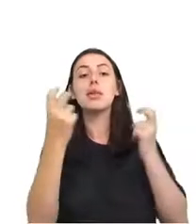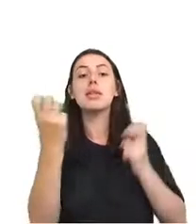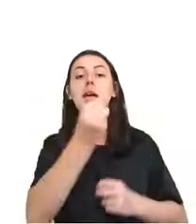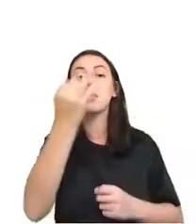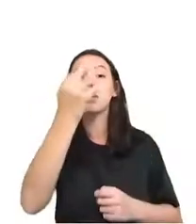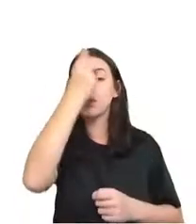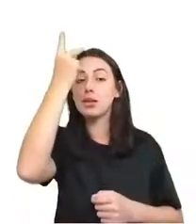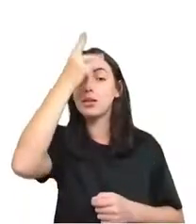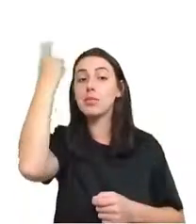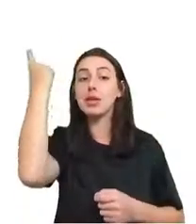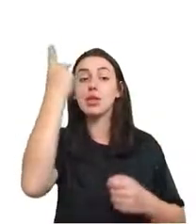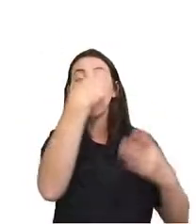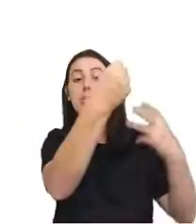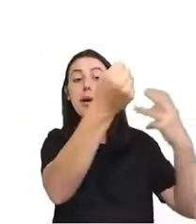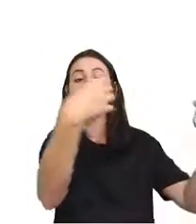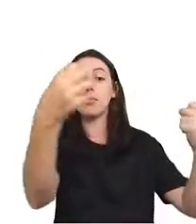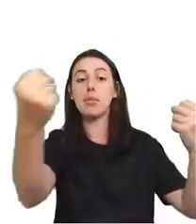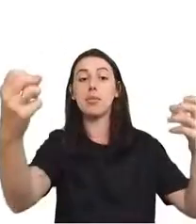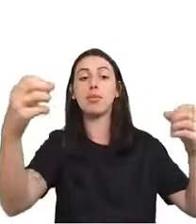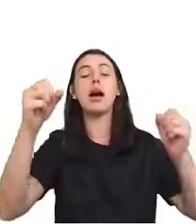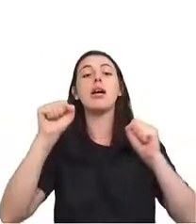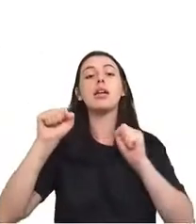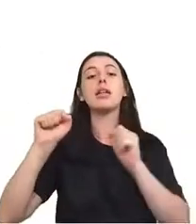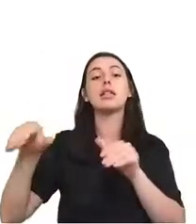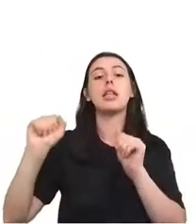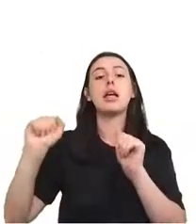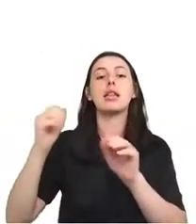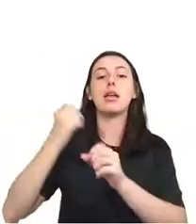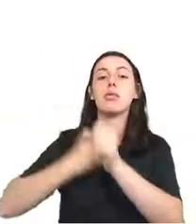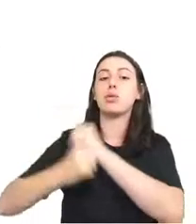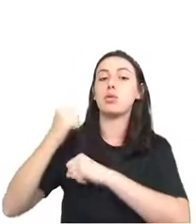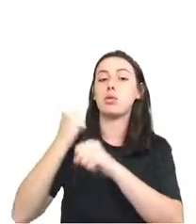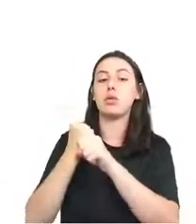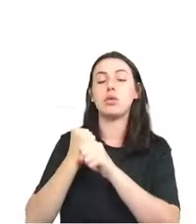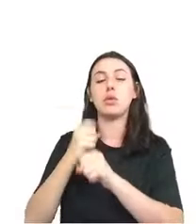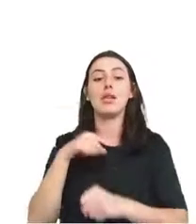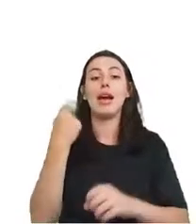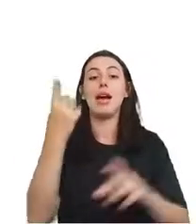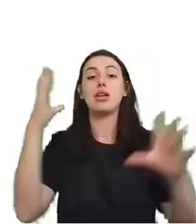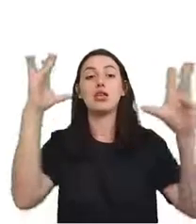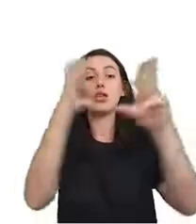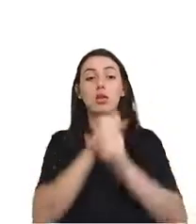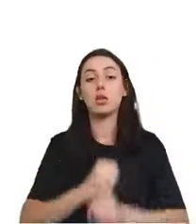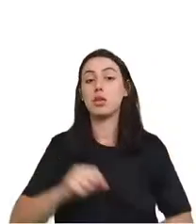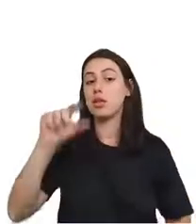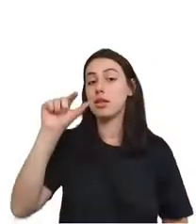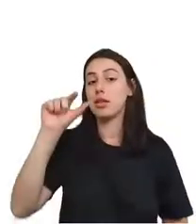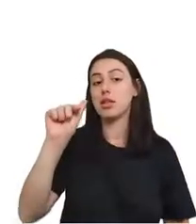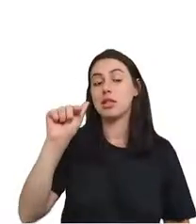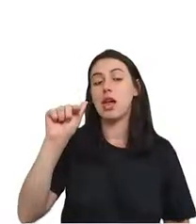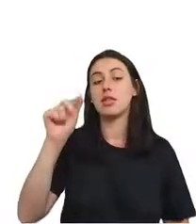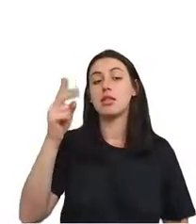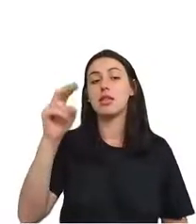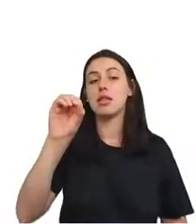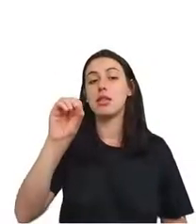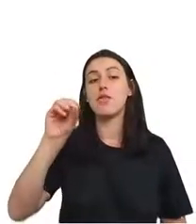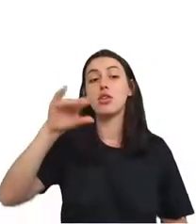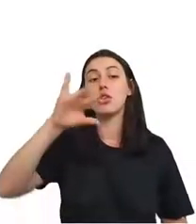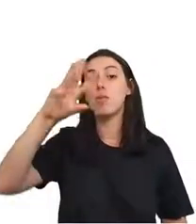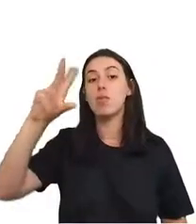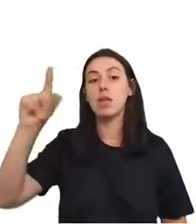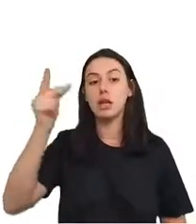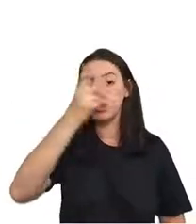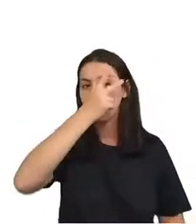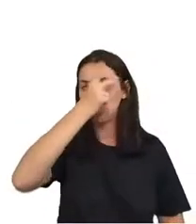passado. Na época, a gente chegou a um total de 620 milhões de pessoas. E naquela época, cerca de 30 milhões